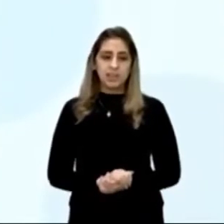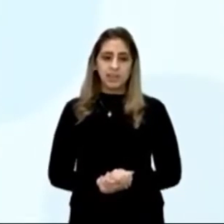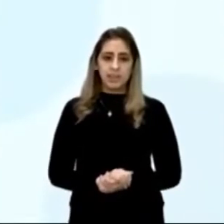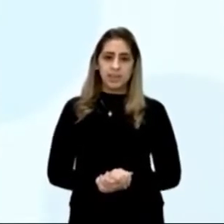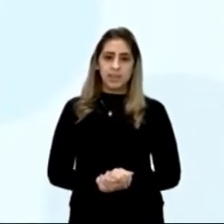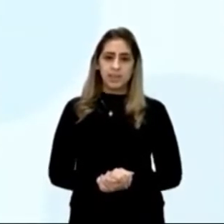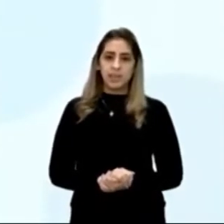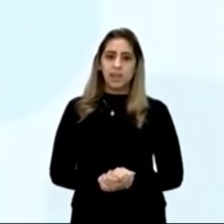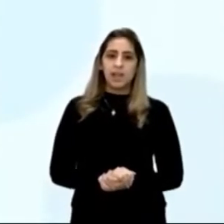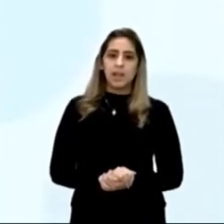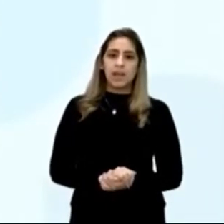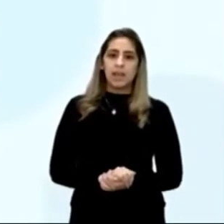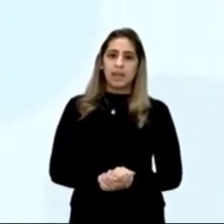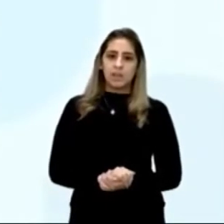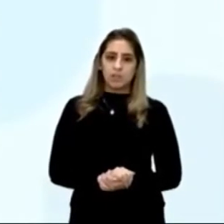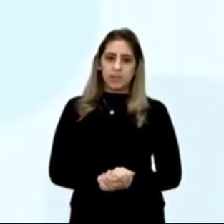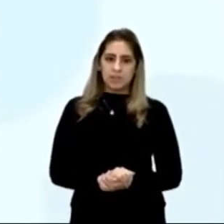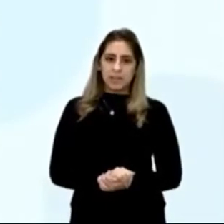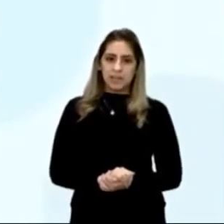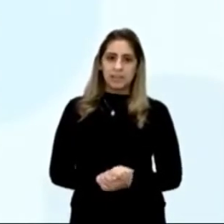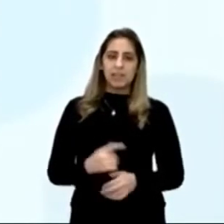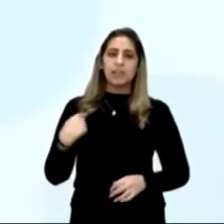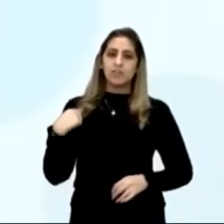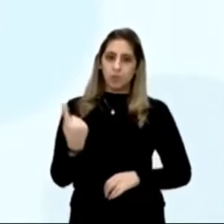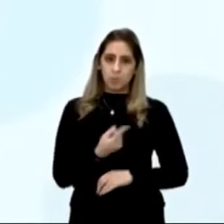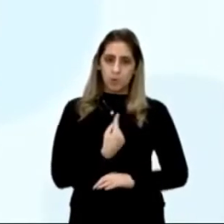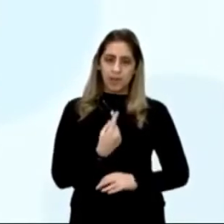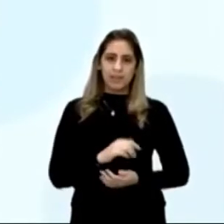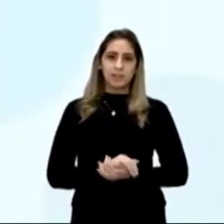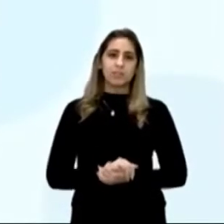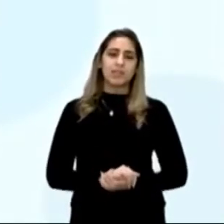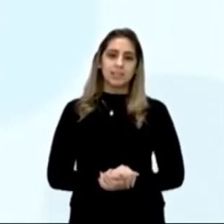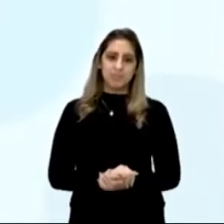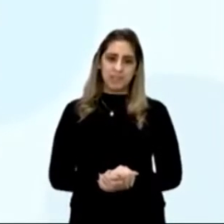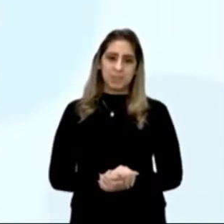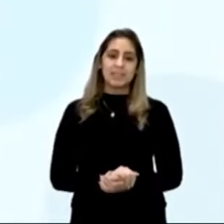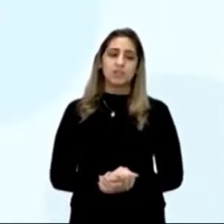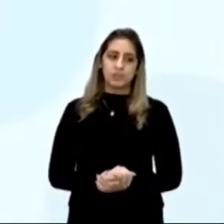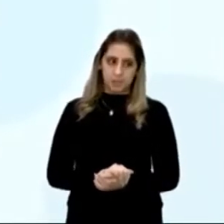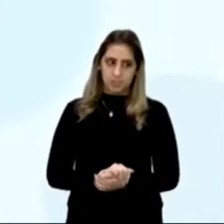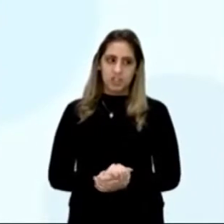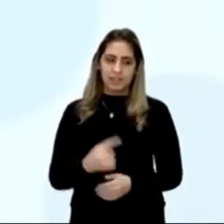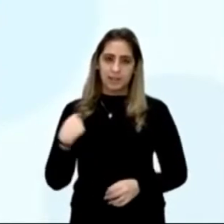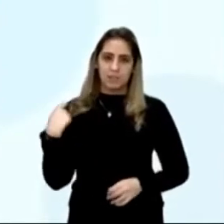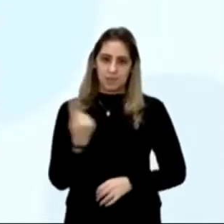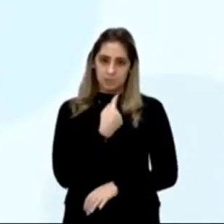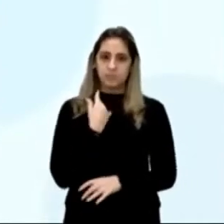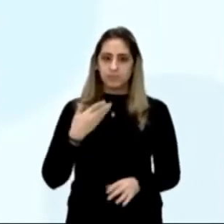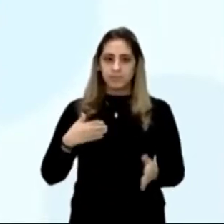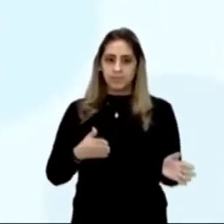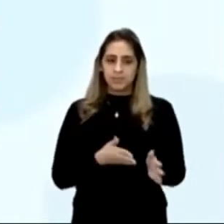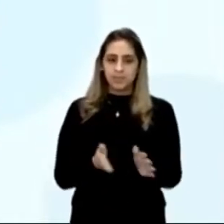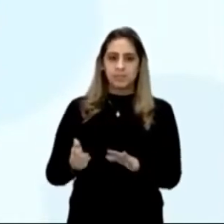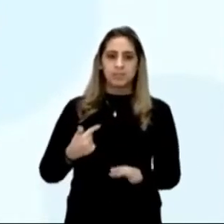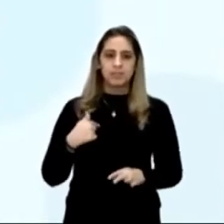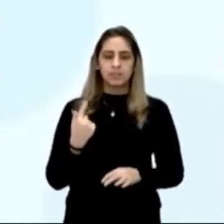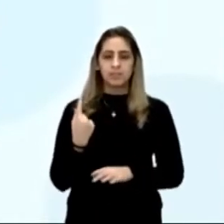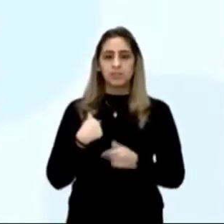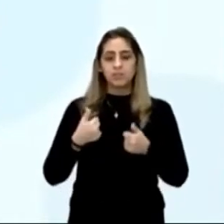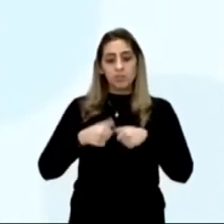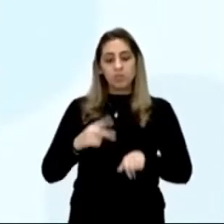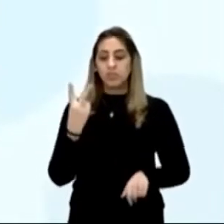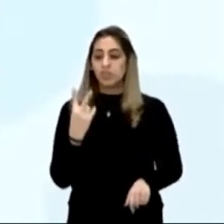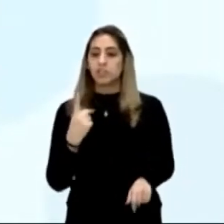estimar, de longo, até, que, terça-feira, das oitavas de Páscoa, que foram,